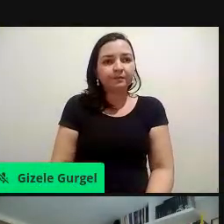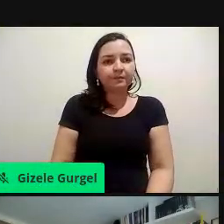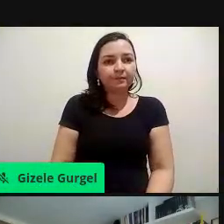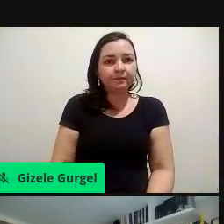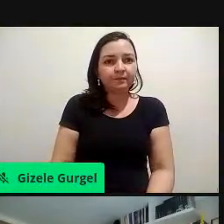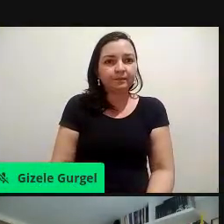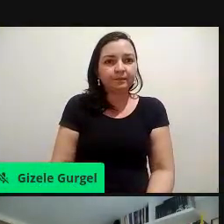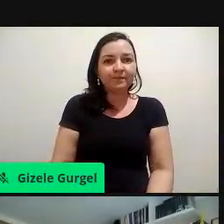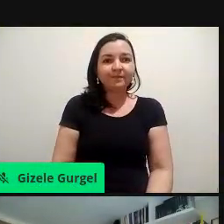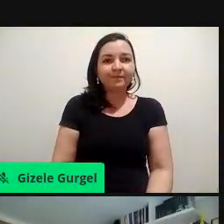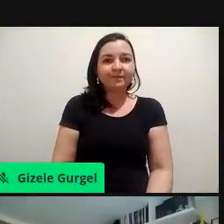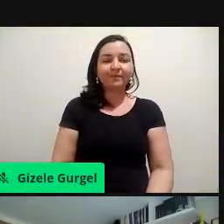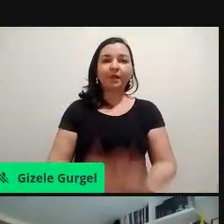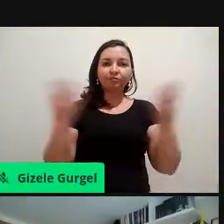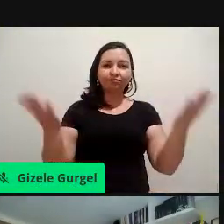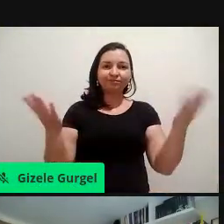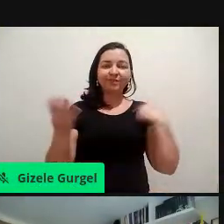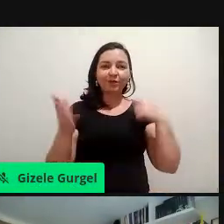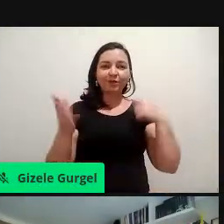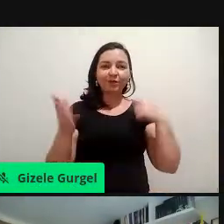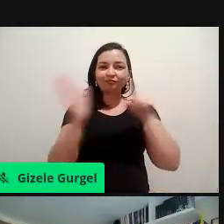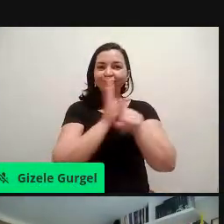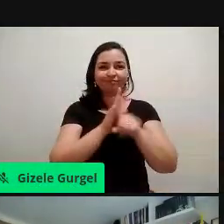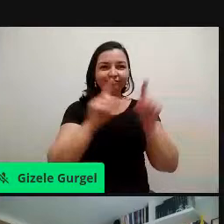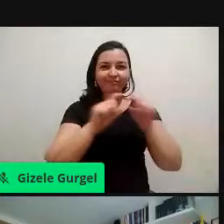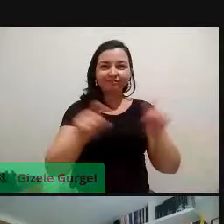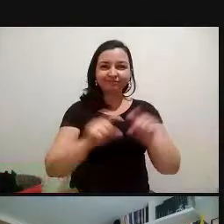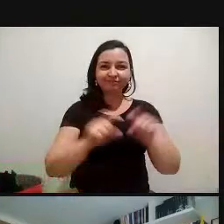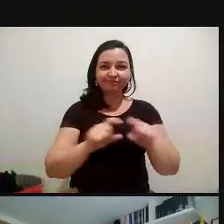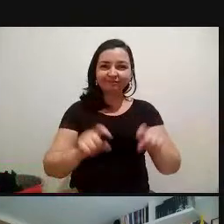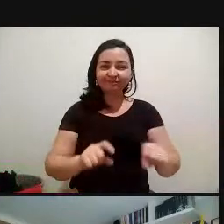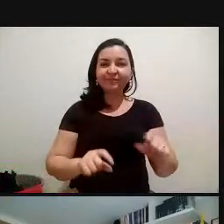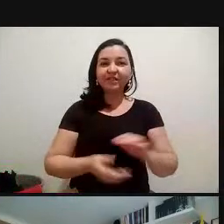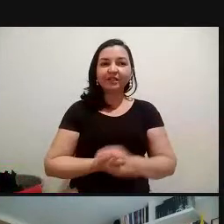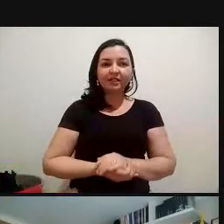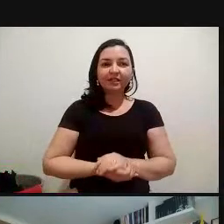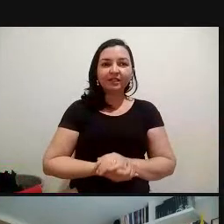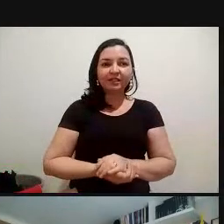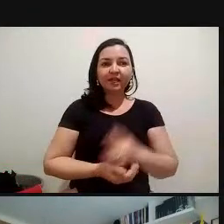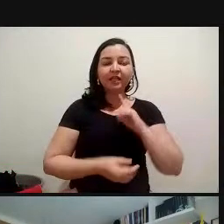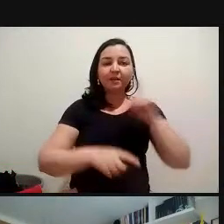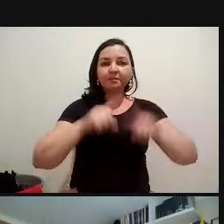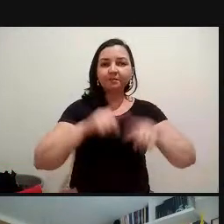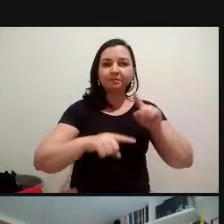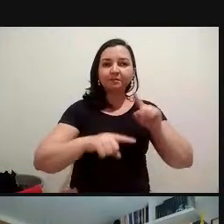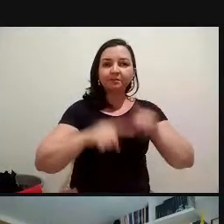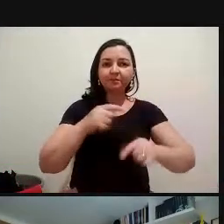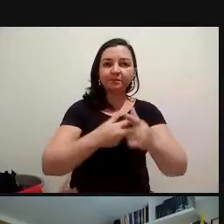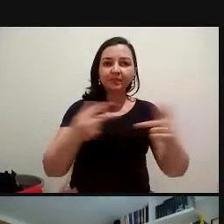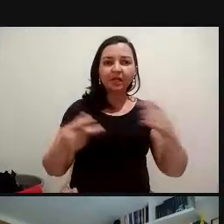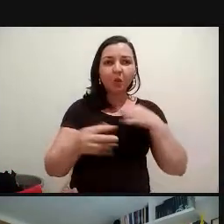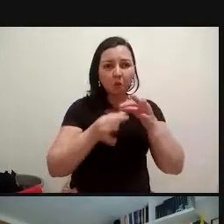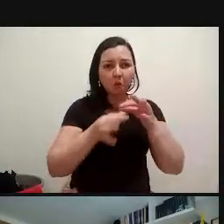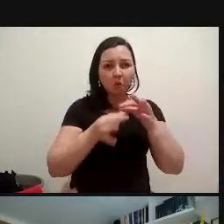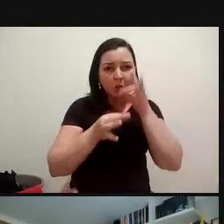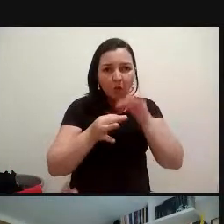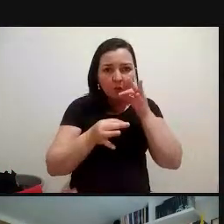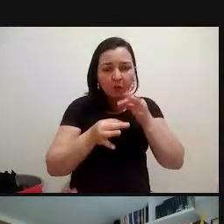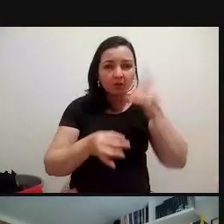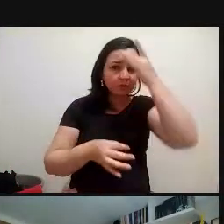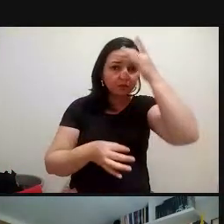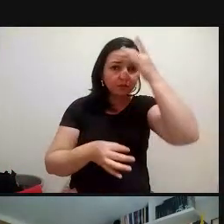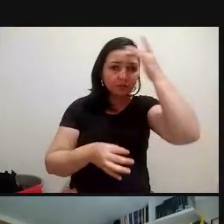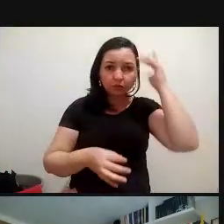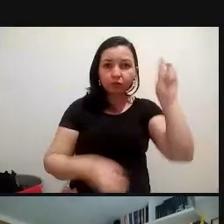acho que é isso, daí são muitos comentários, aqui o Lucas falou, né, do material reutilizável, hoje os canudinhos, né, o pessoal está usando